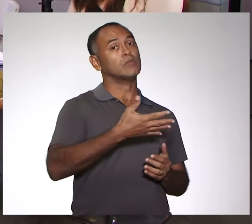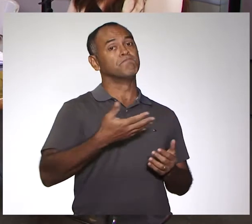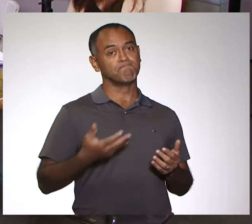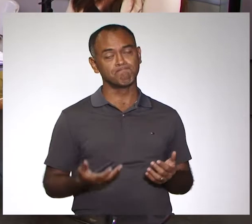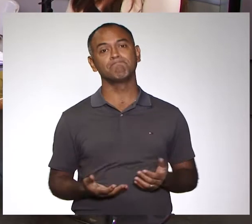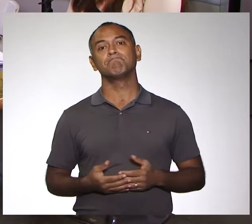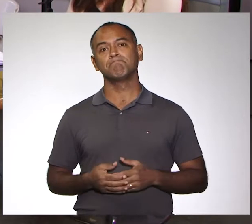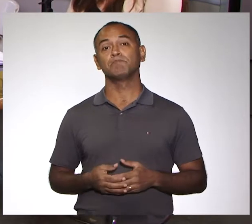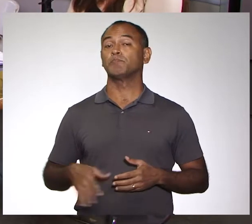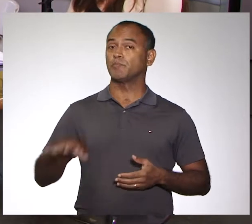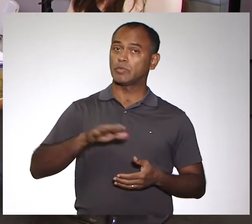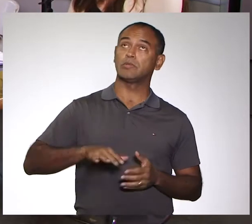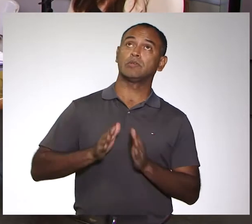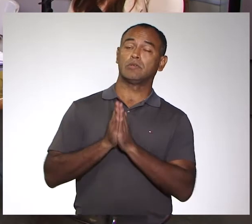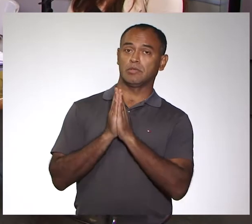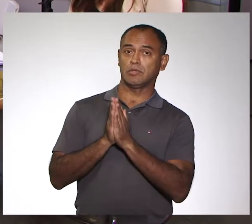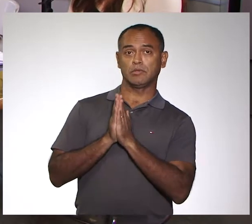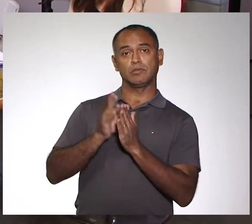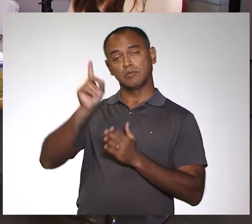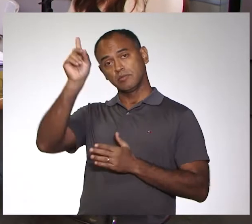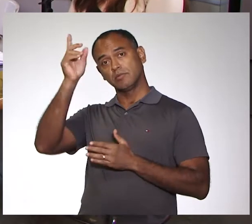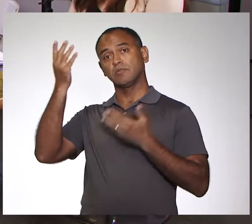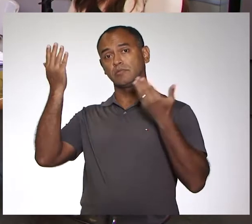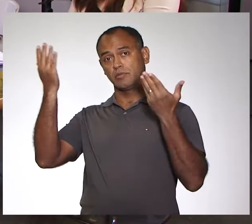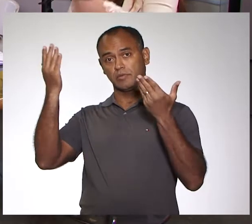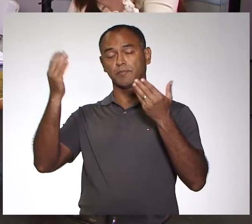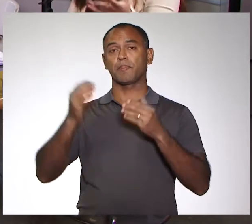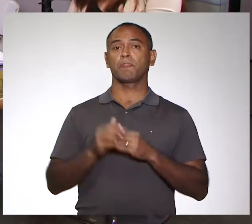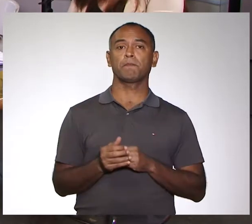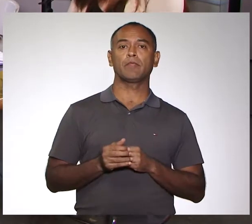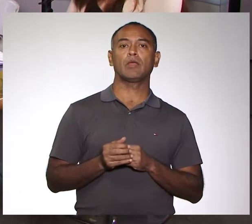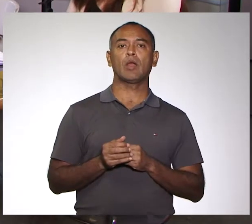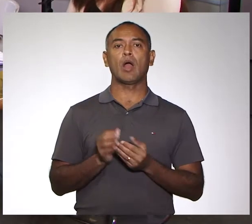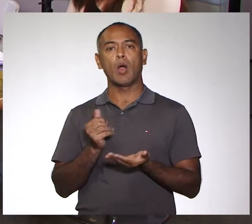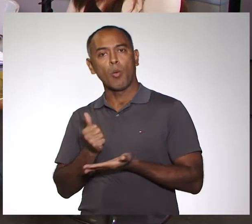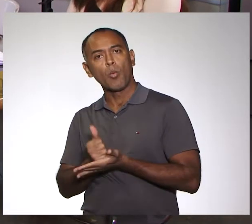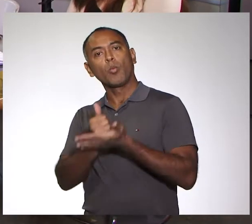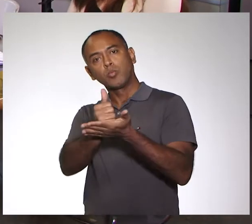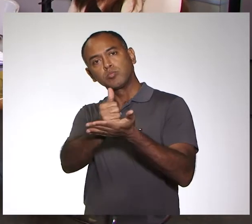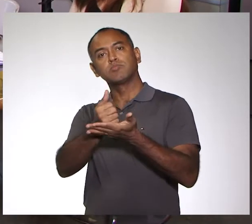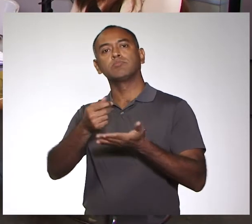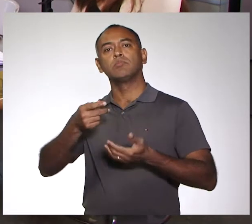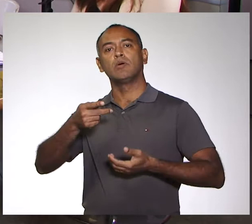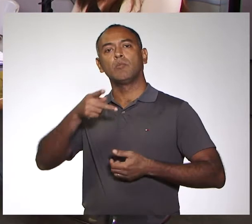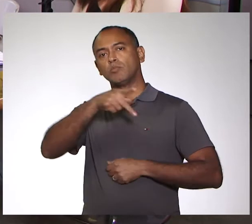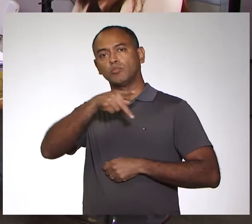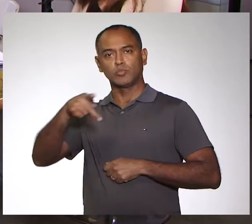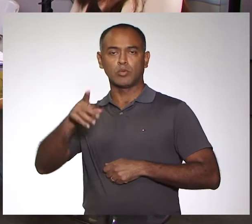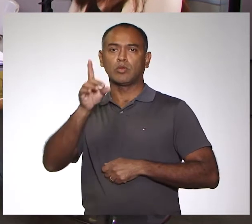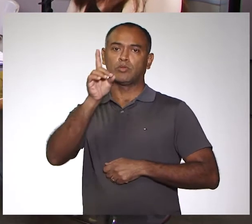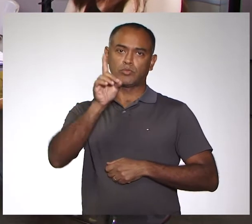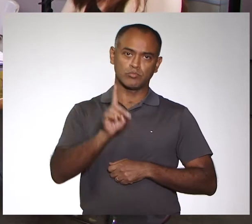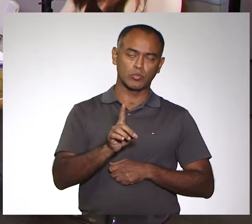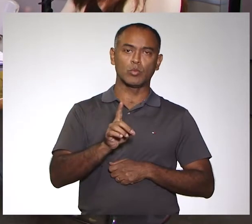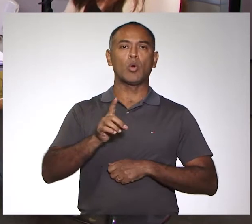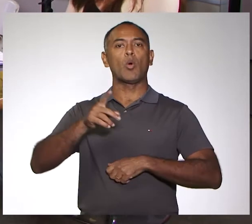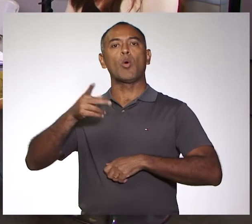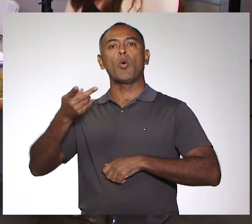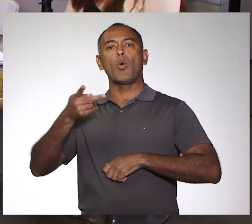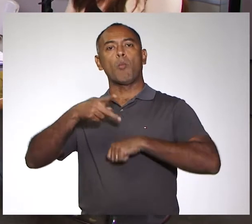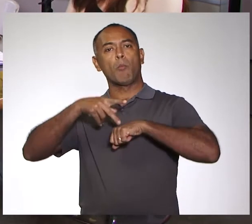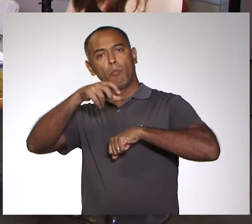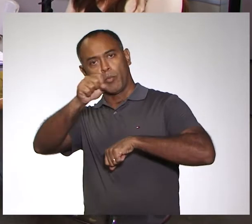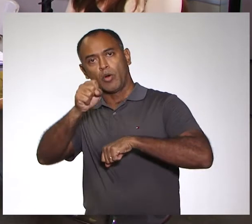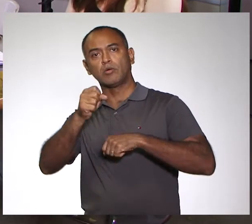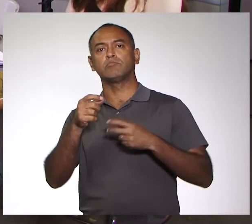e contamos, graças a Deus, com a colaboração do antigo diretor de pós, o professor Eliel, e também com